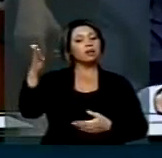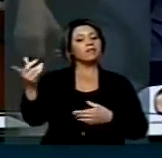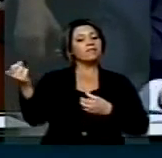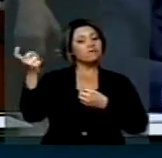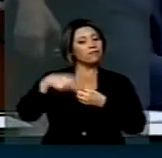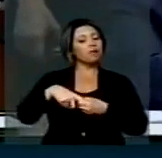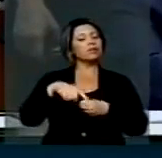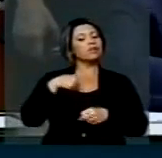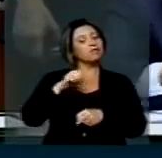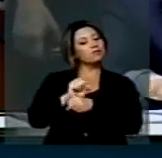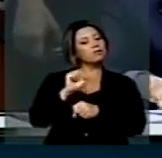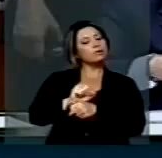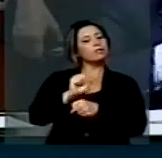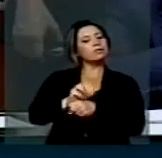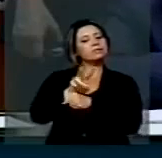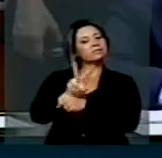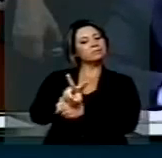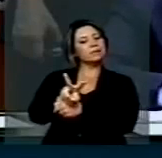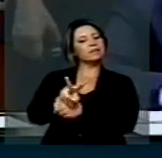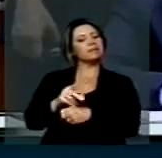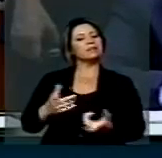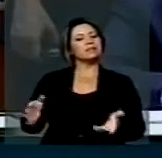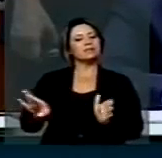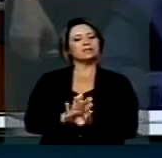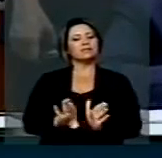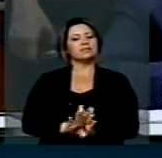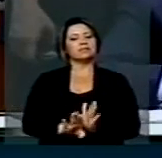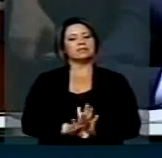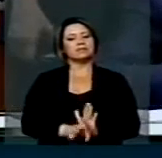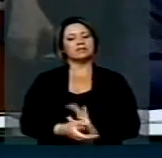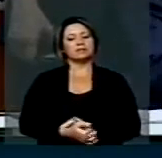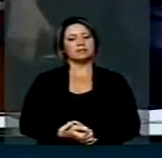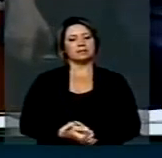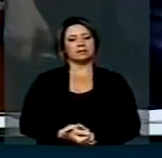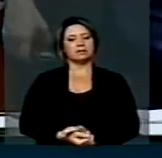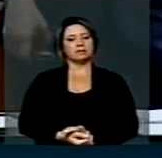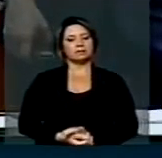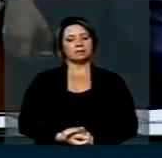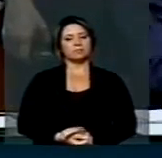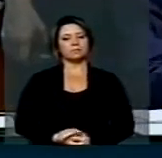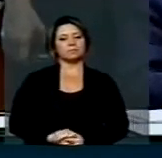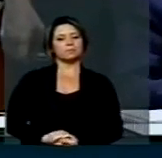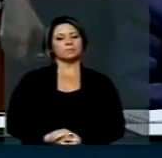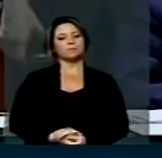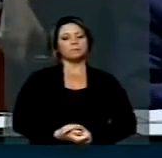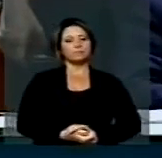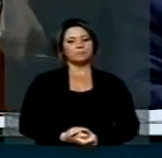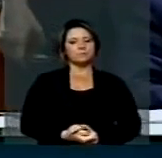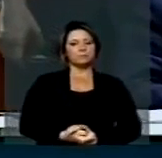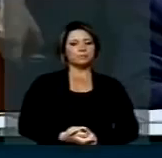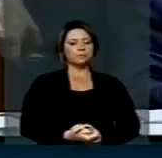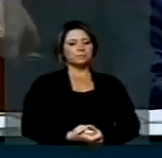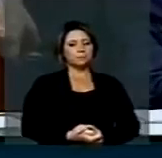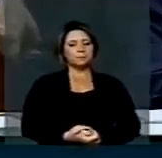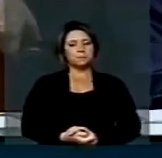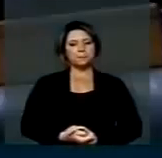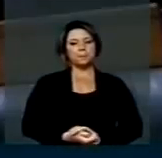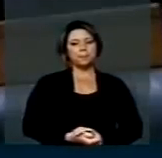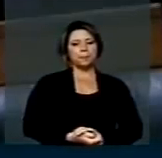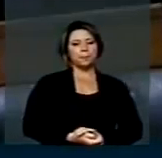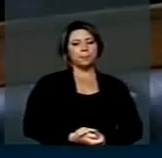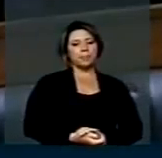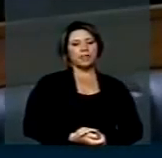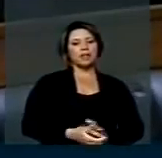a chegada deles para completar esse coro. Tem muitos deputados que na gabinete. Exatamente, senhor presidente. Eu vou fazer um apelo à